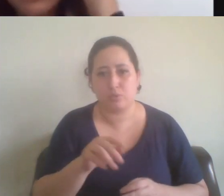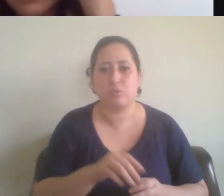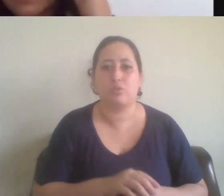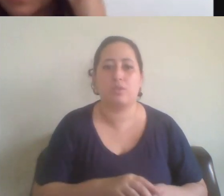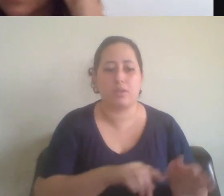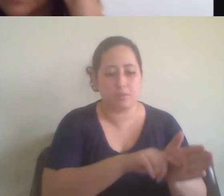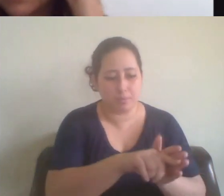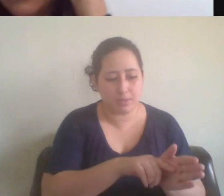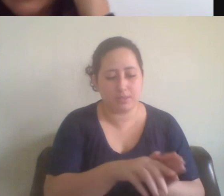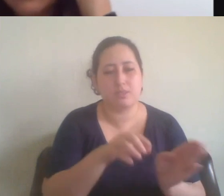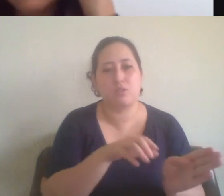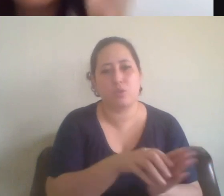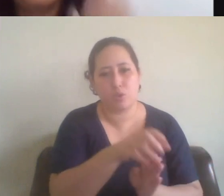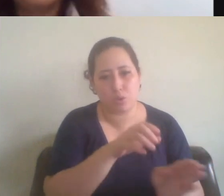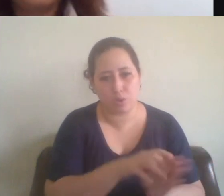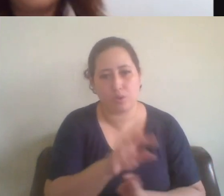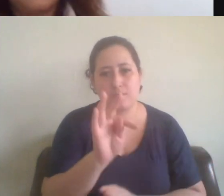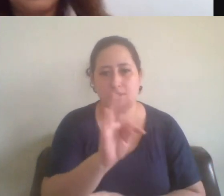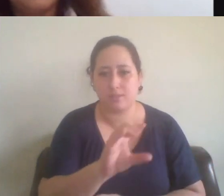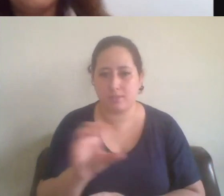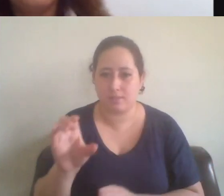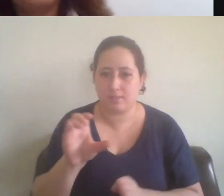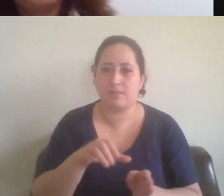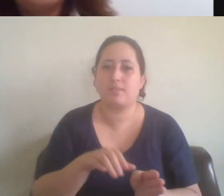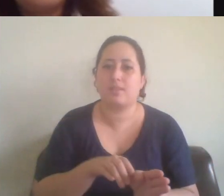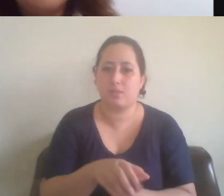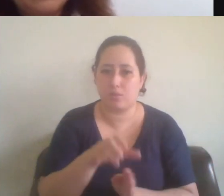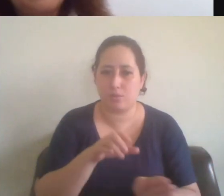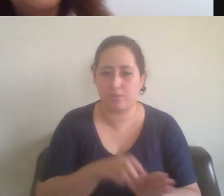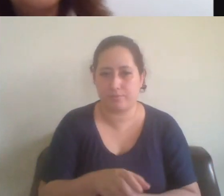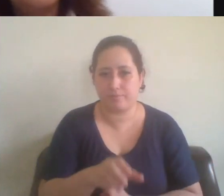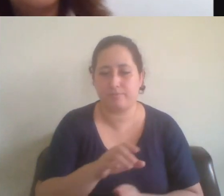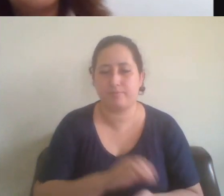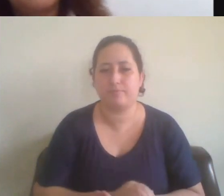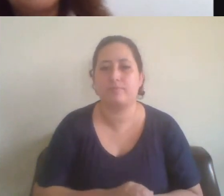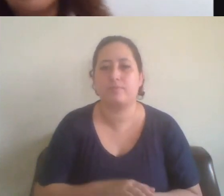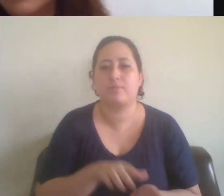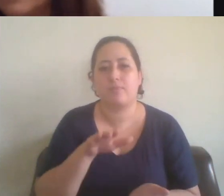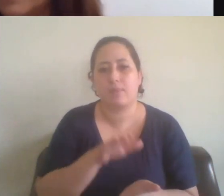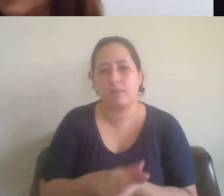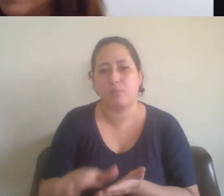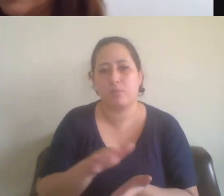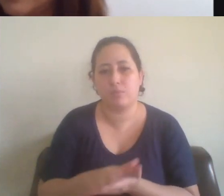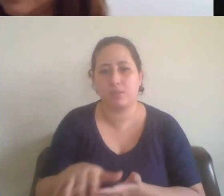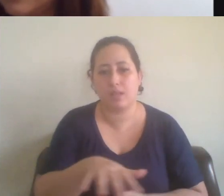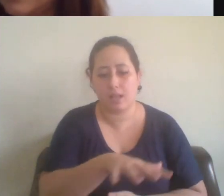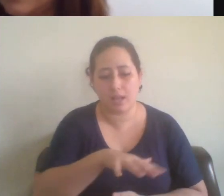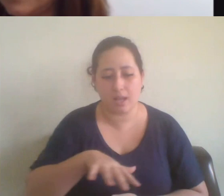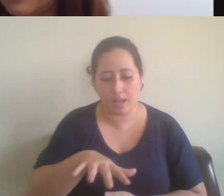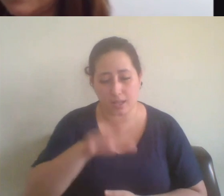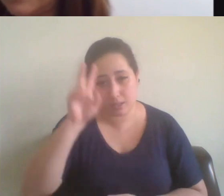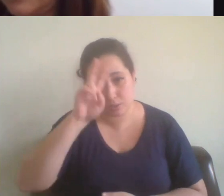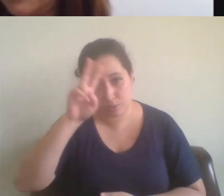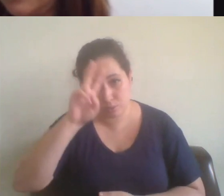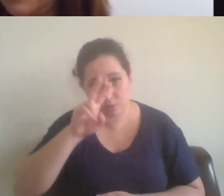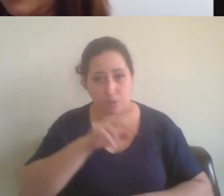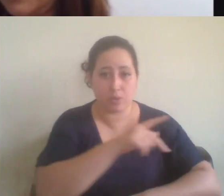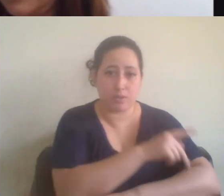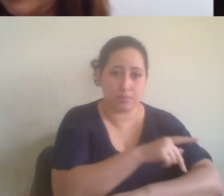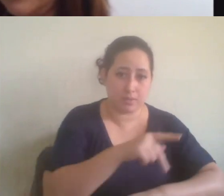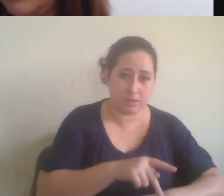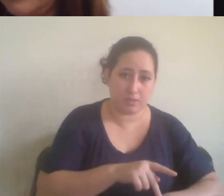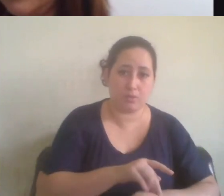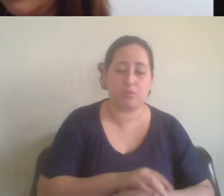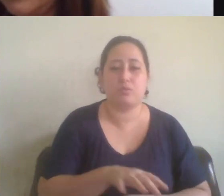pesquisa de TCC, e tenho publicações na área de História e Pedagogia. E, em relação